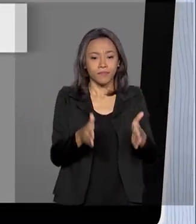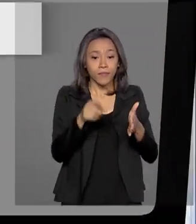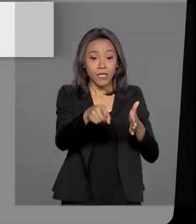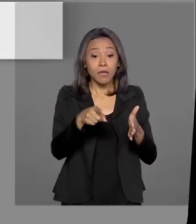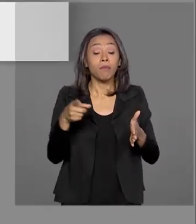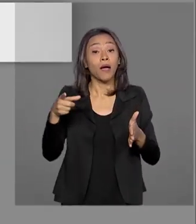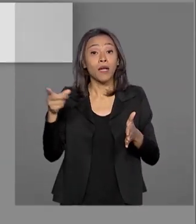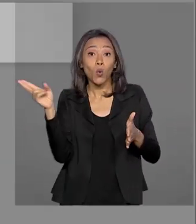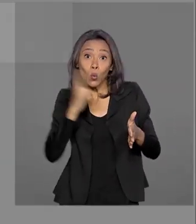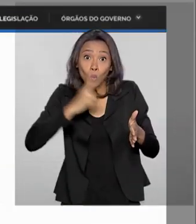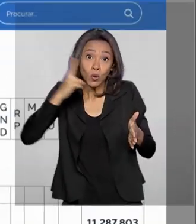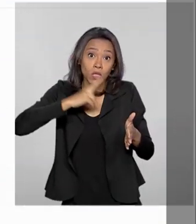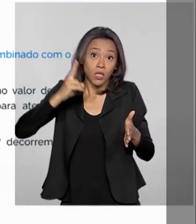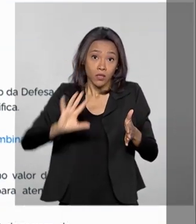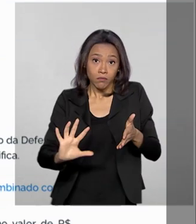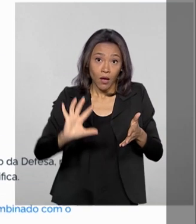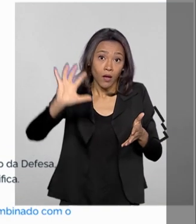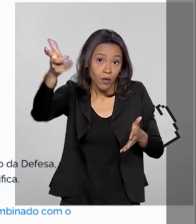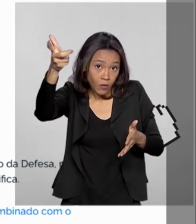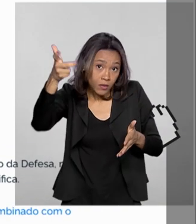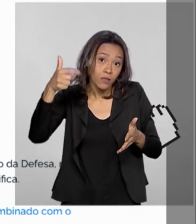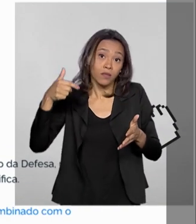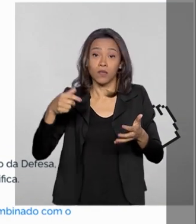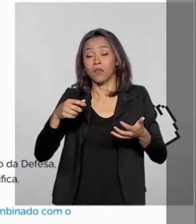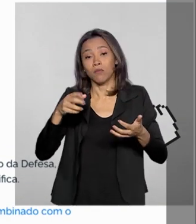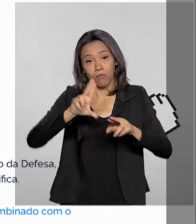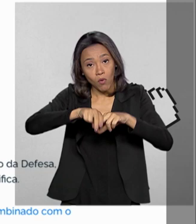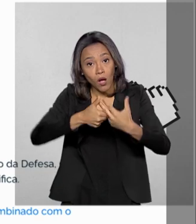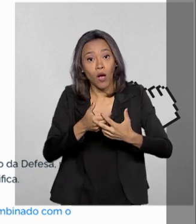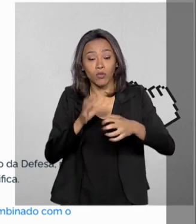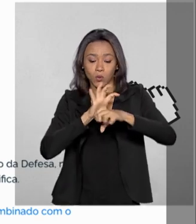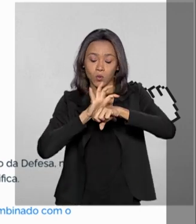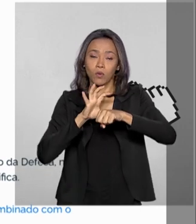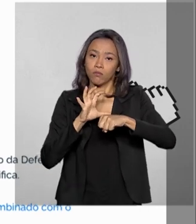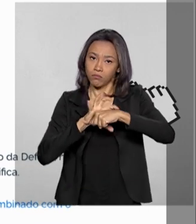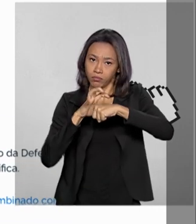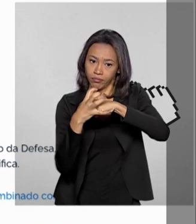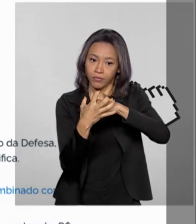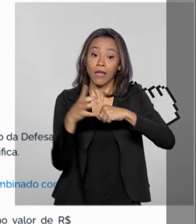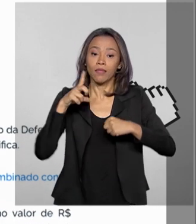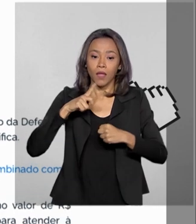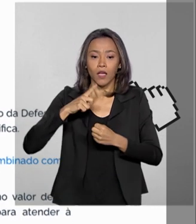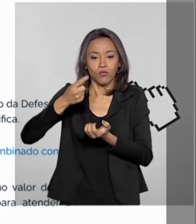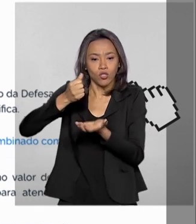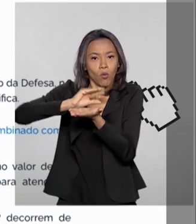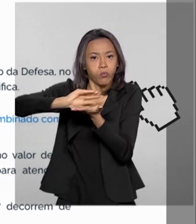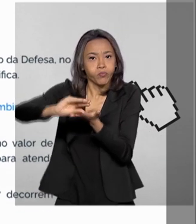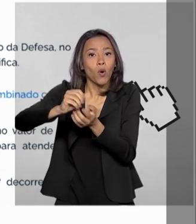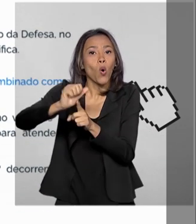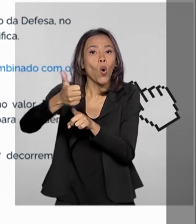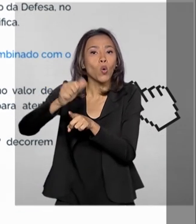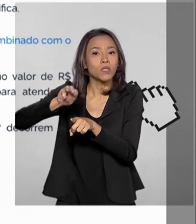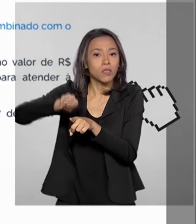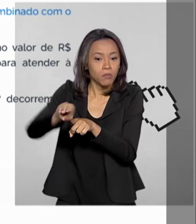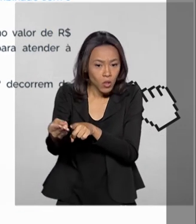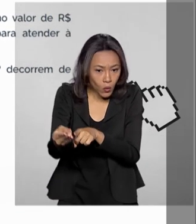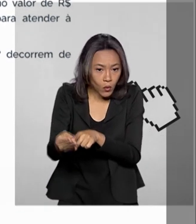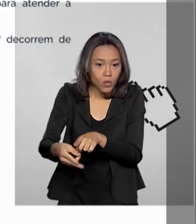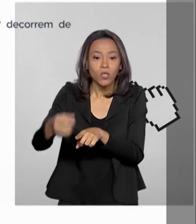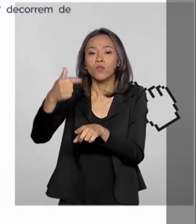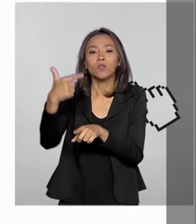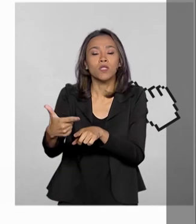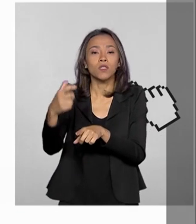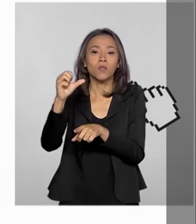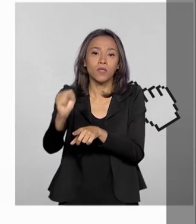emergência de saúde pública provocada pelo coronavírus, um crédito extraordinário de 11 milhões, 287